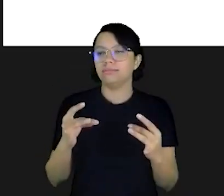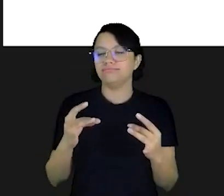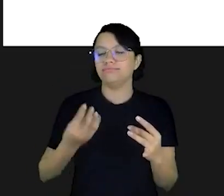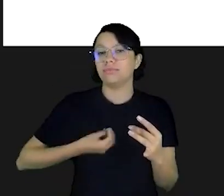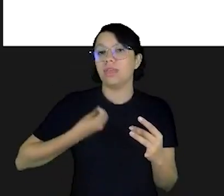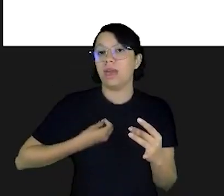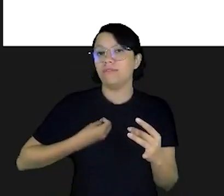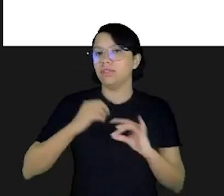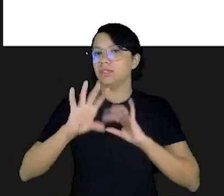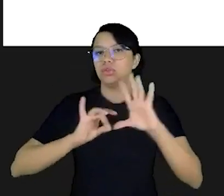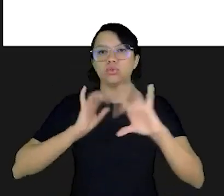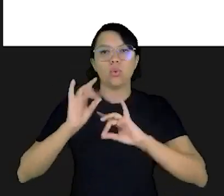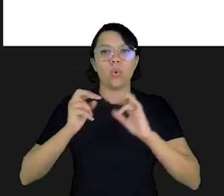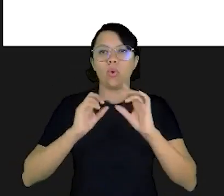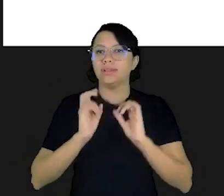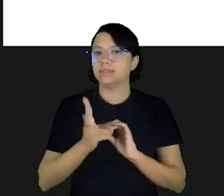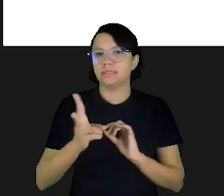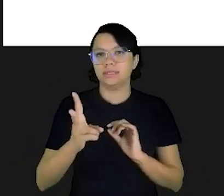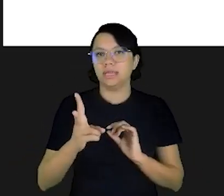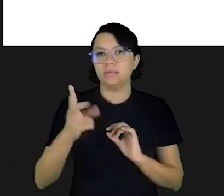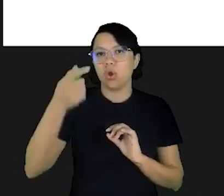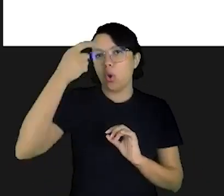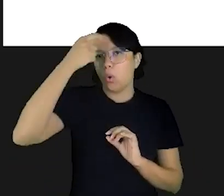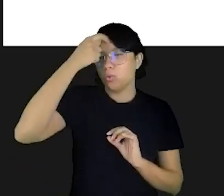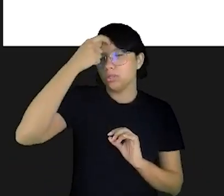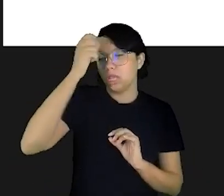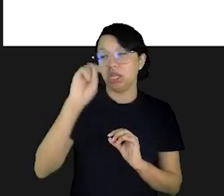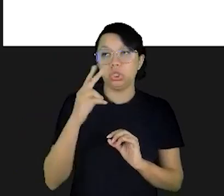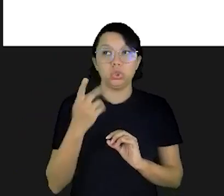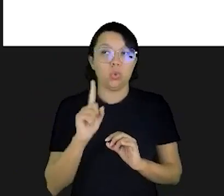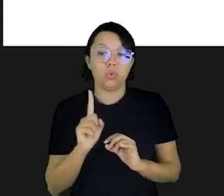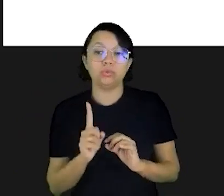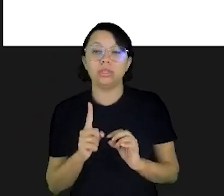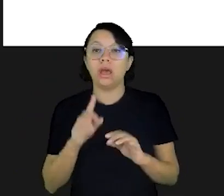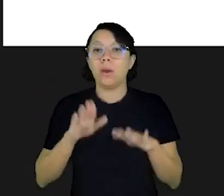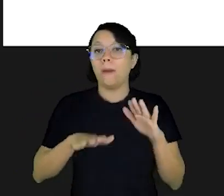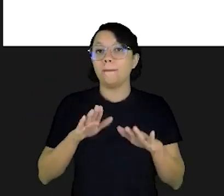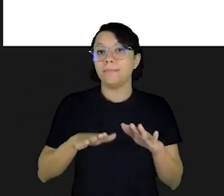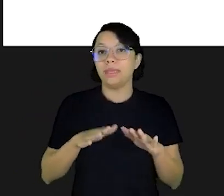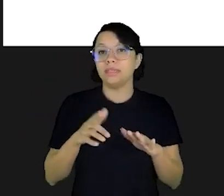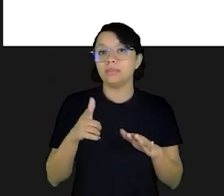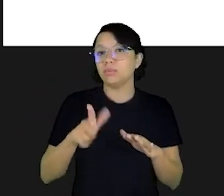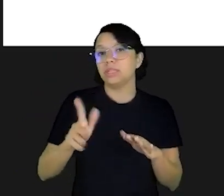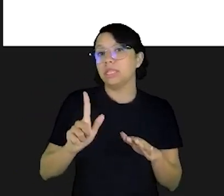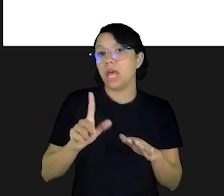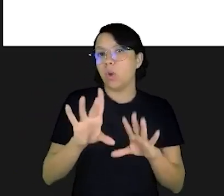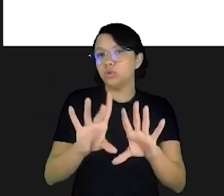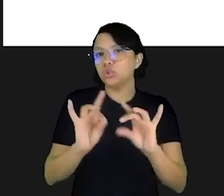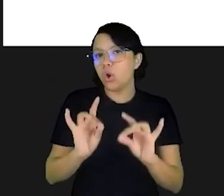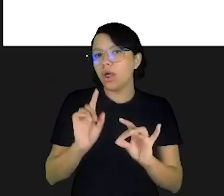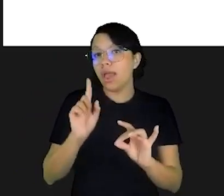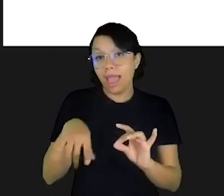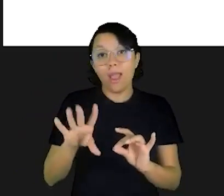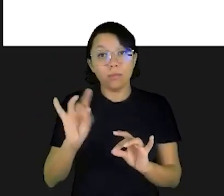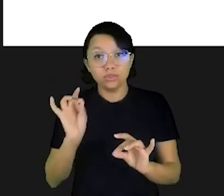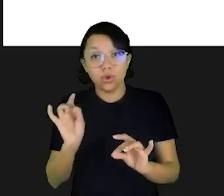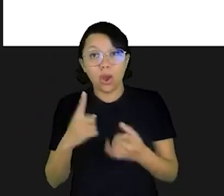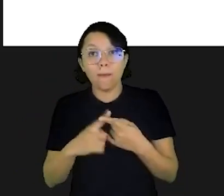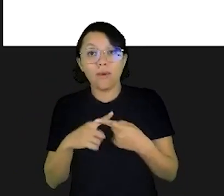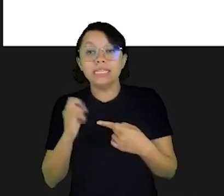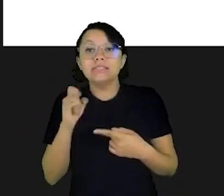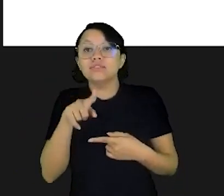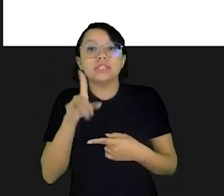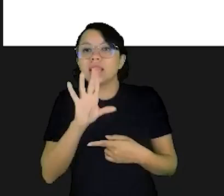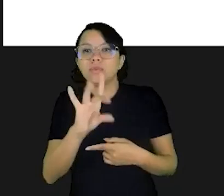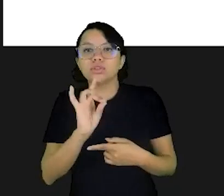feita de escolhas sempre, conscientes ou inconscientes, e mesmo não escolher é uma escolha. Porque se você